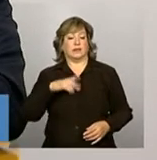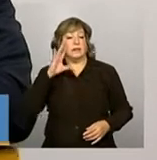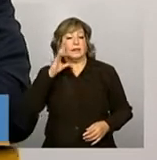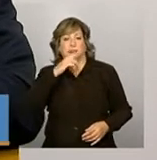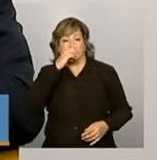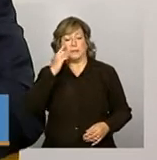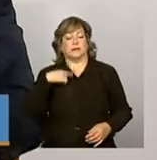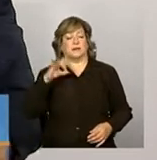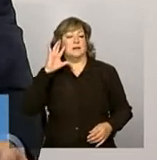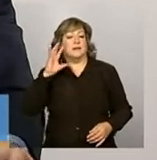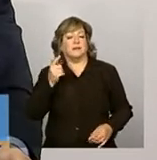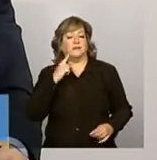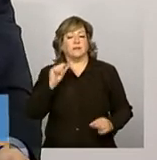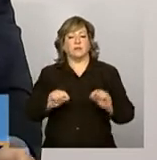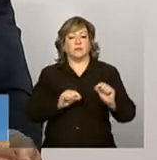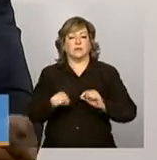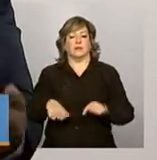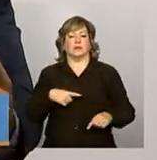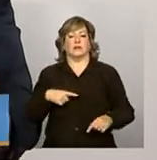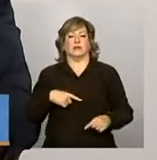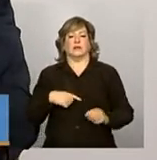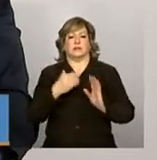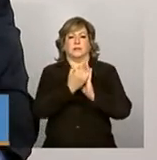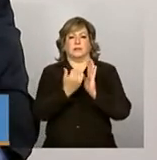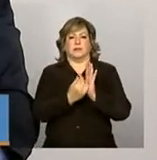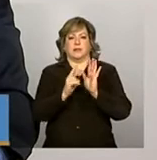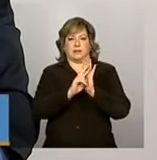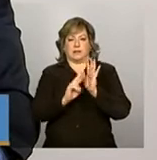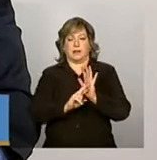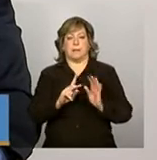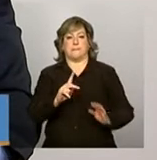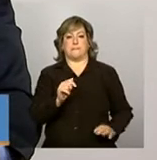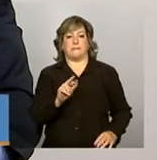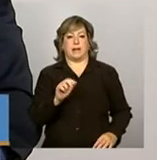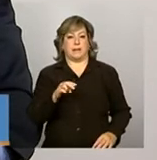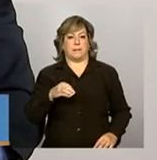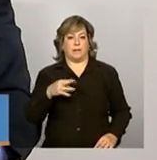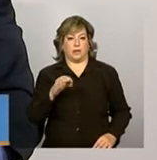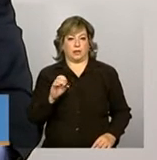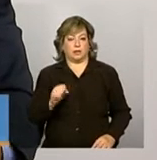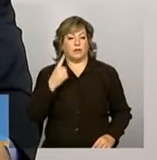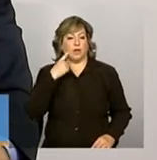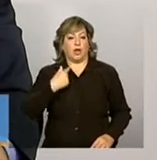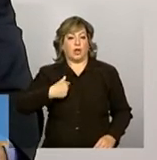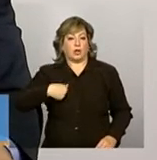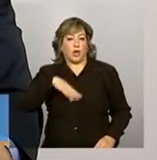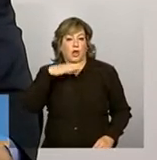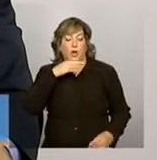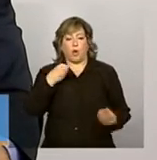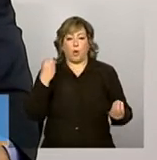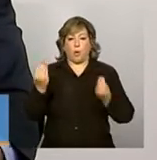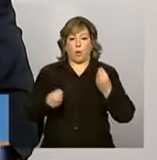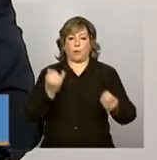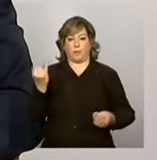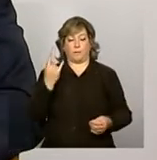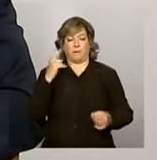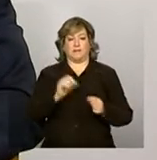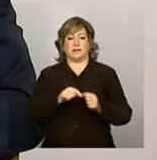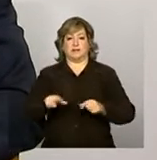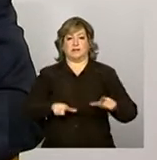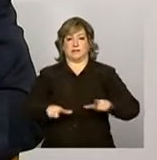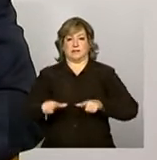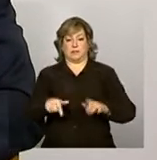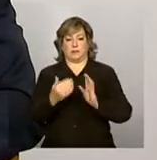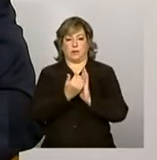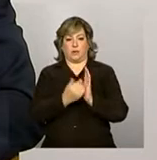dentro de parâmetros que são os parâmetros que nós levamos em consideração para fazer a gestão do programa, como, por exemplo,